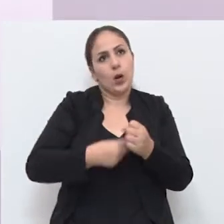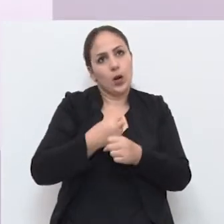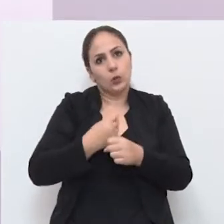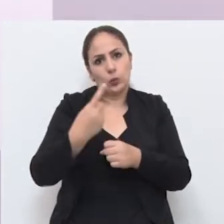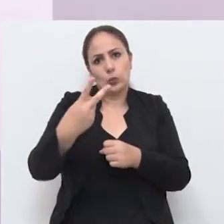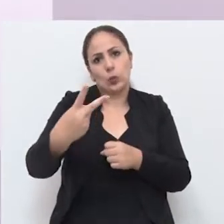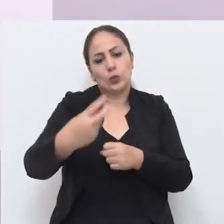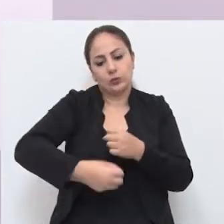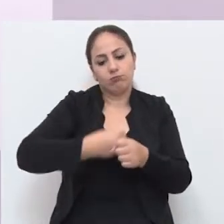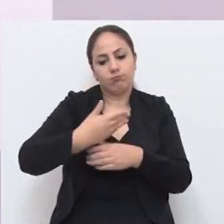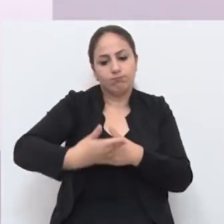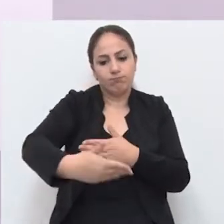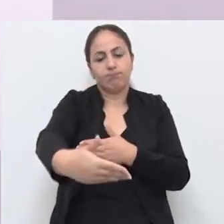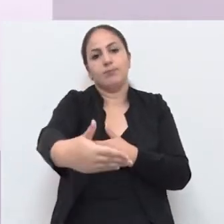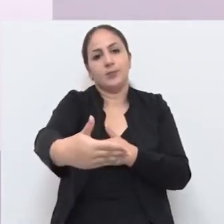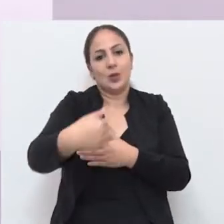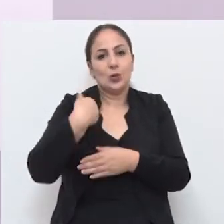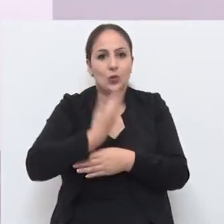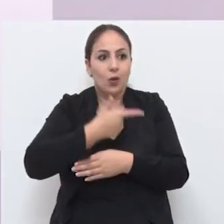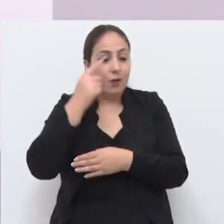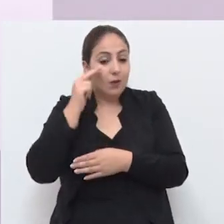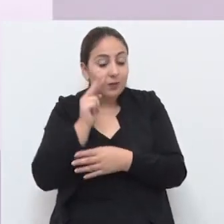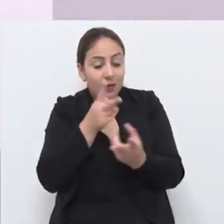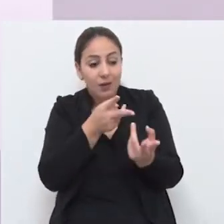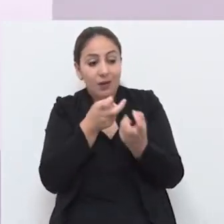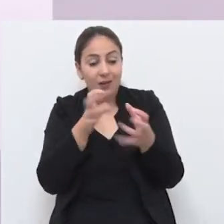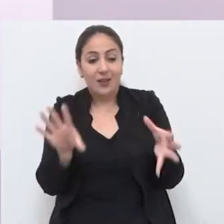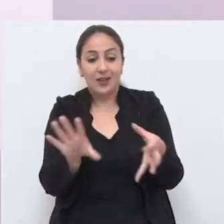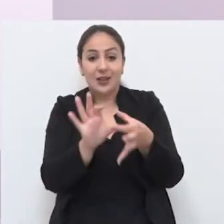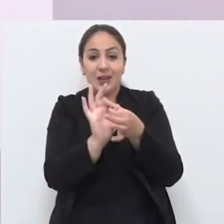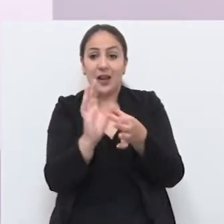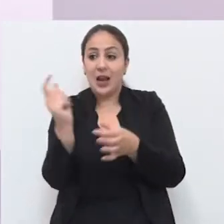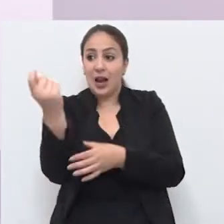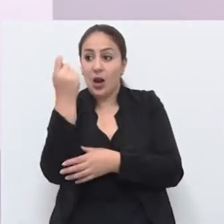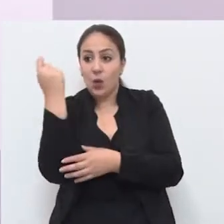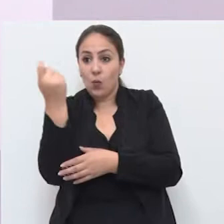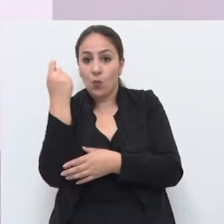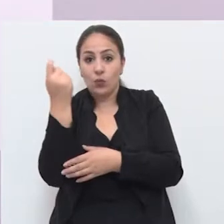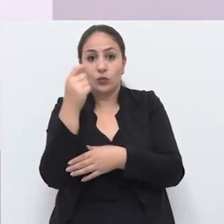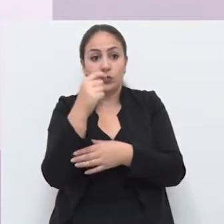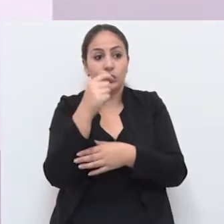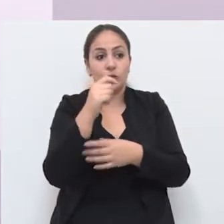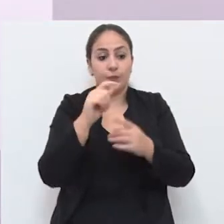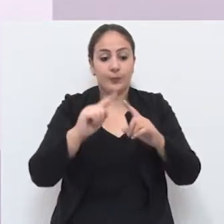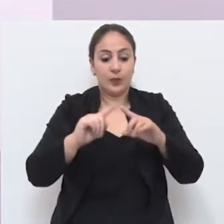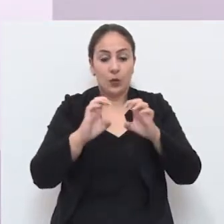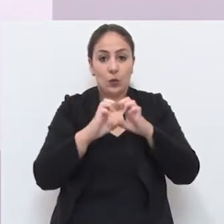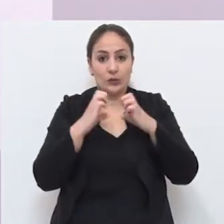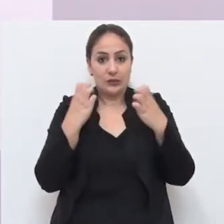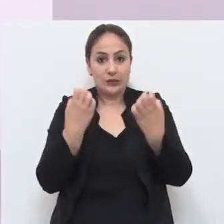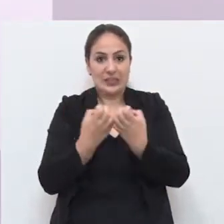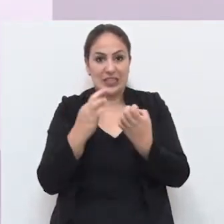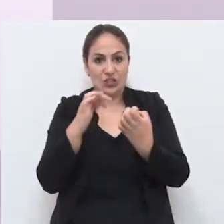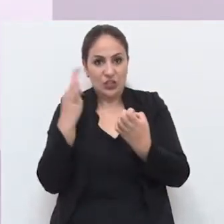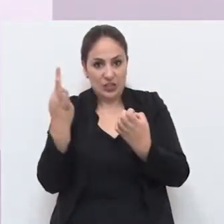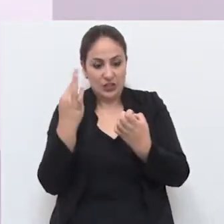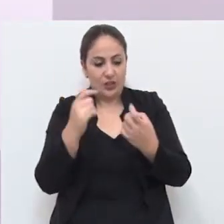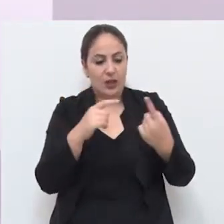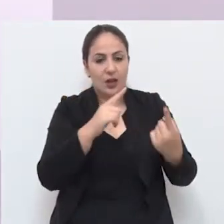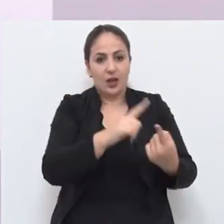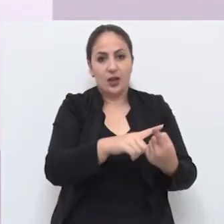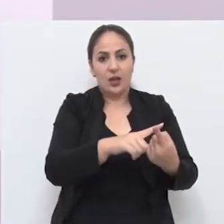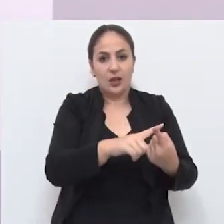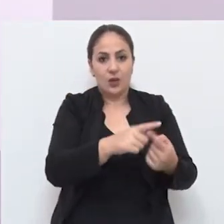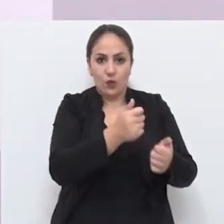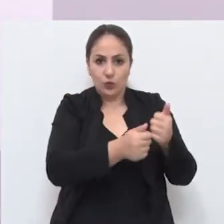ano ou dois a gente ver essa congregação, o Gaúcho, o Ginásio Teixeirinha e o Futsal do Passo Fundo